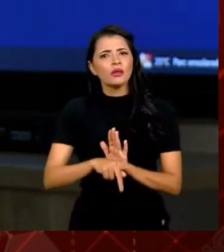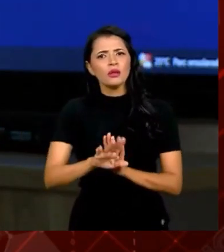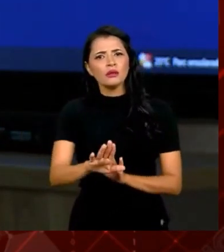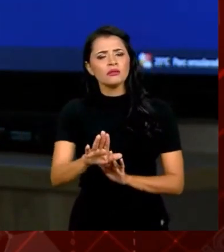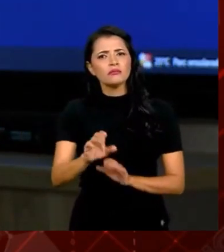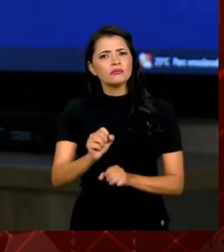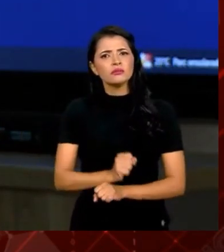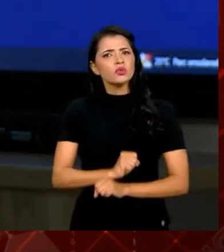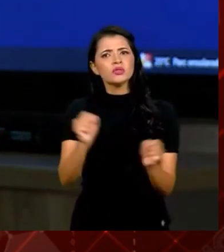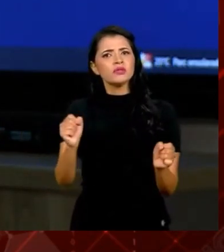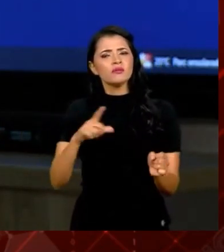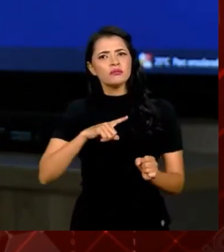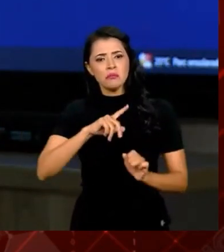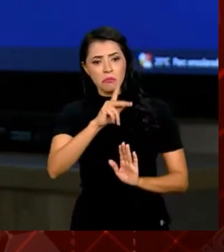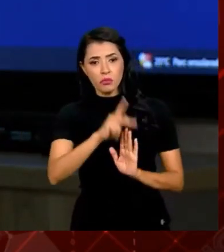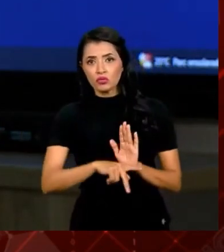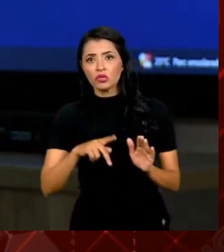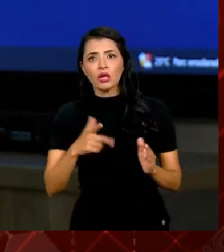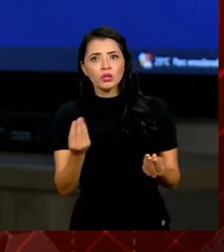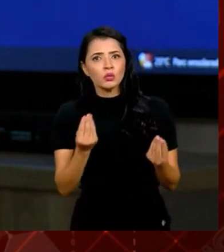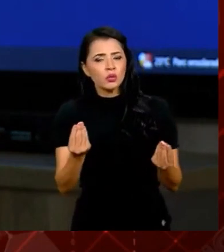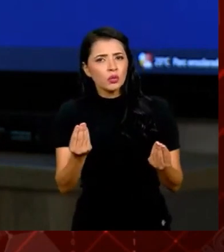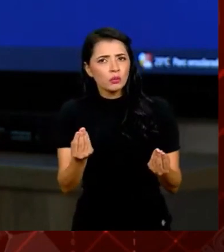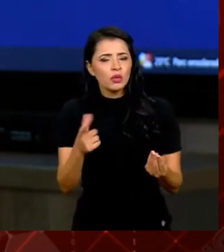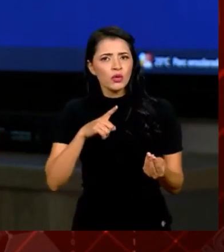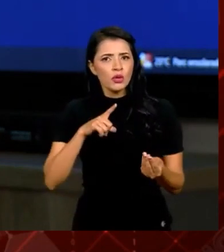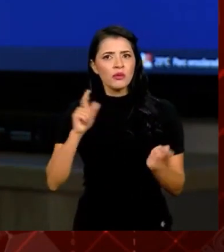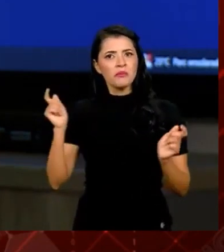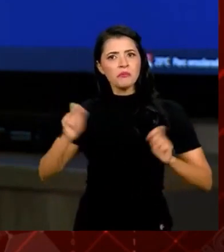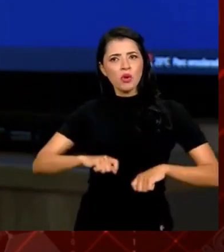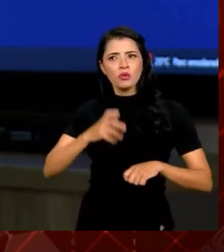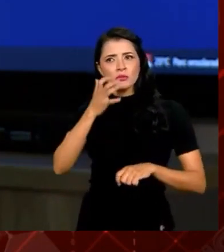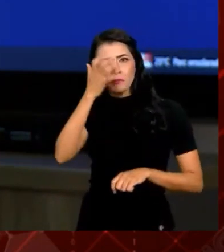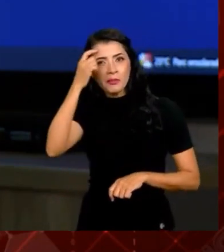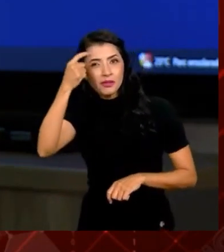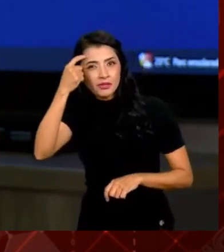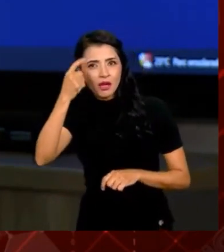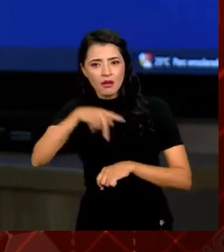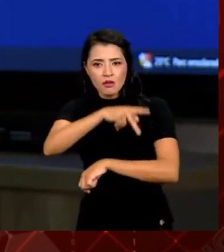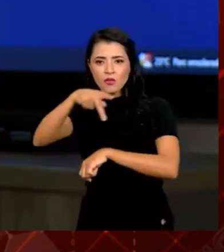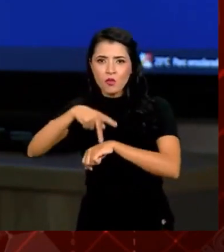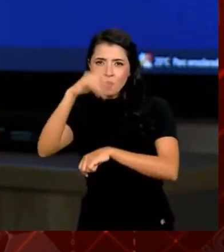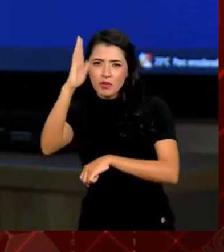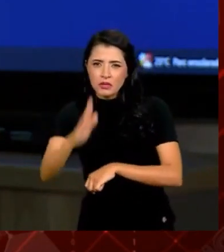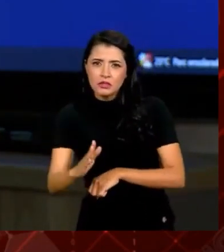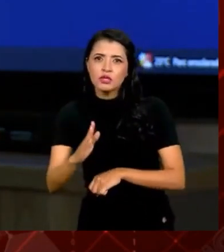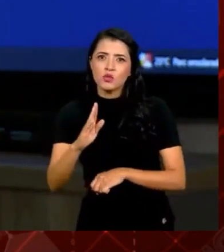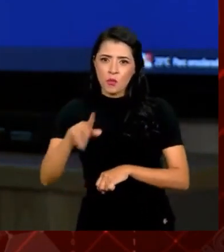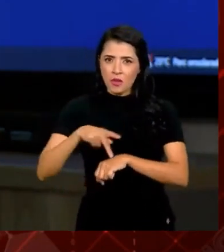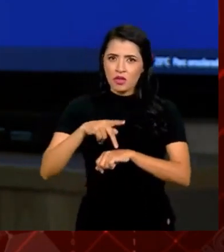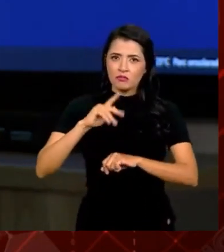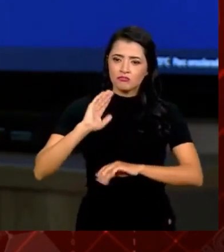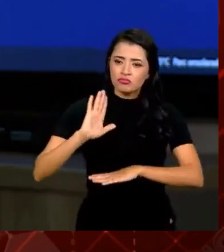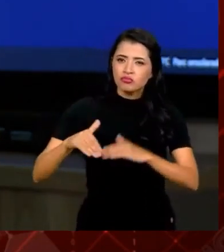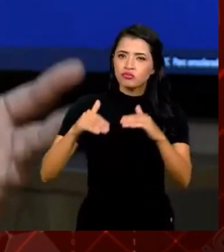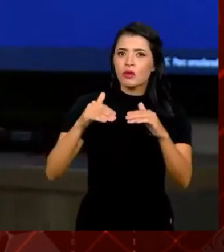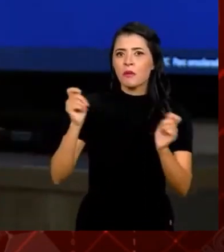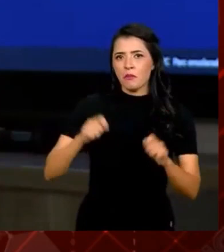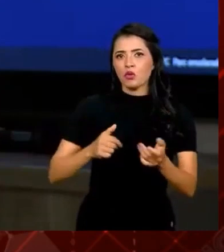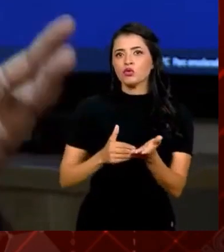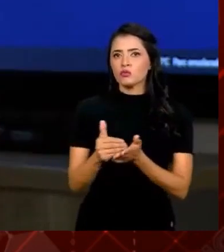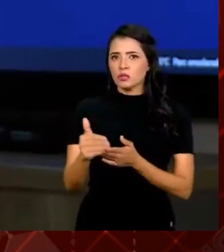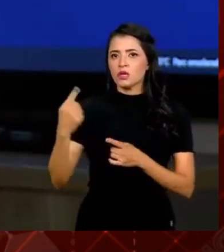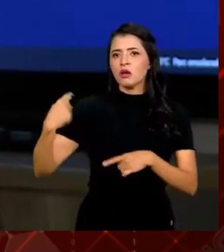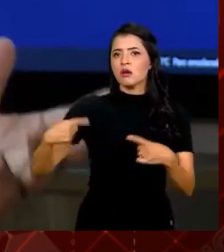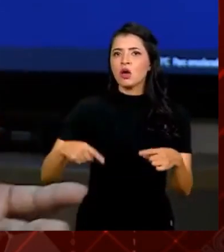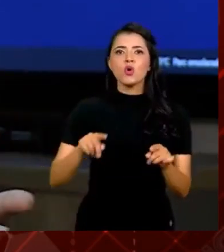isso é impossível, nem um projeto que possa pensar o Brasil como um país desenvolvido, e aí nós podemos entrar em uma discussão sobre